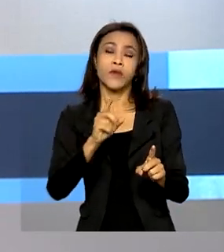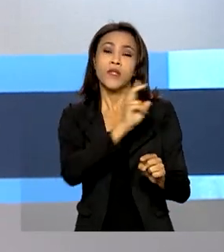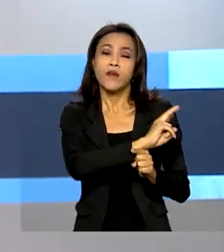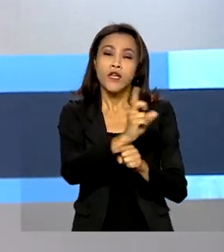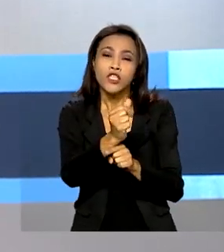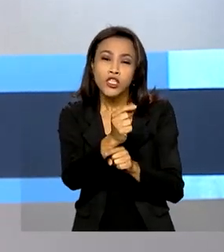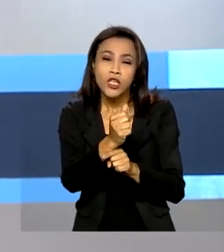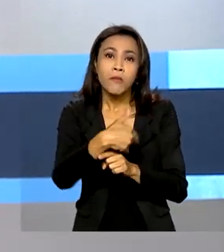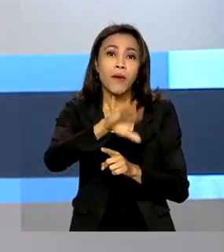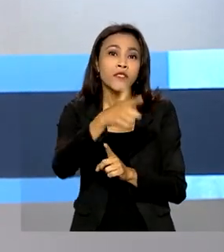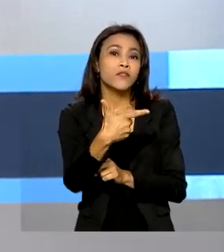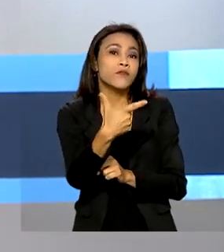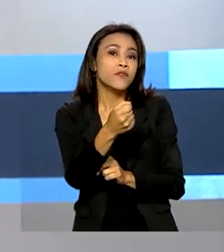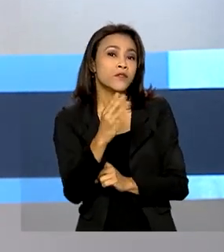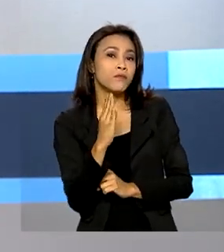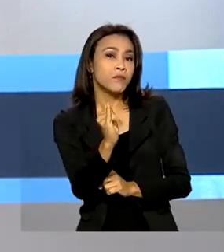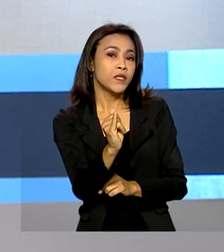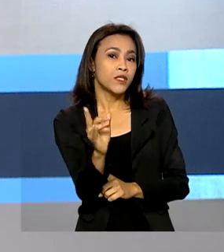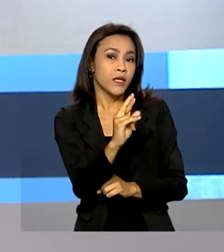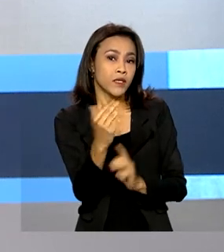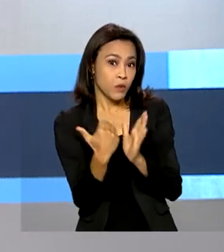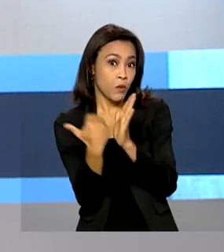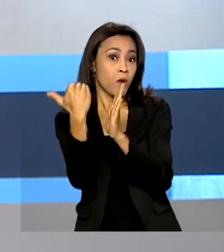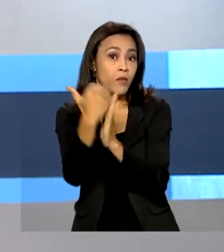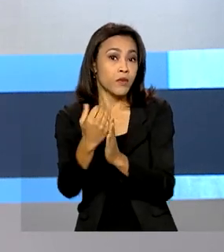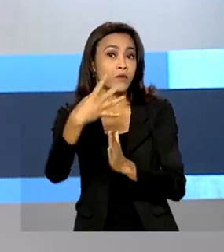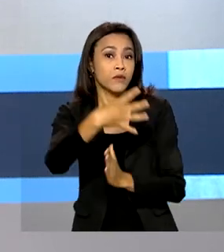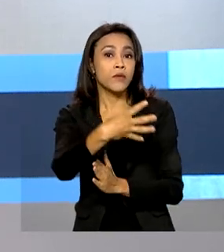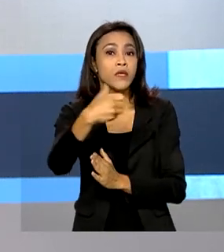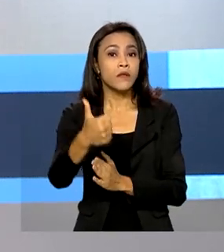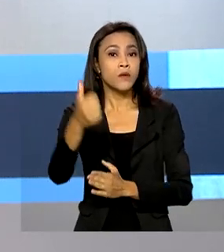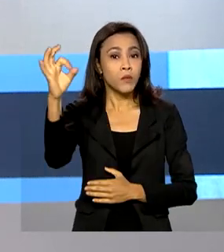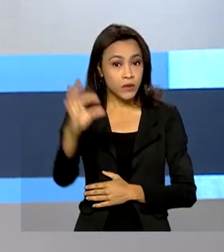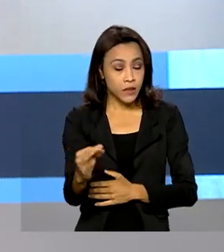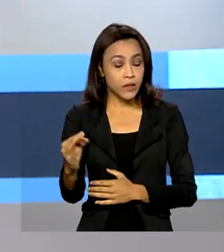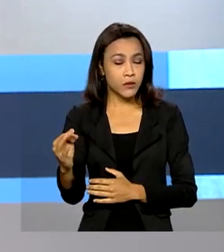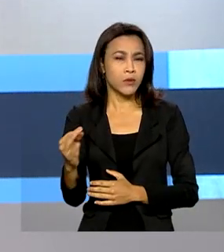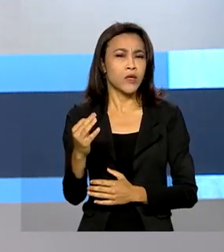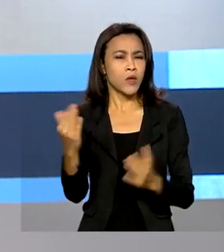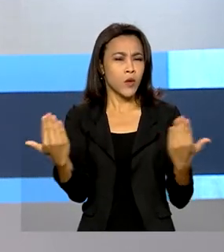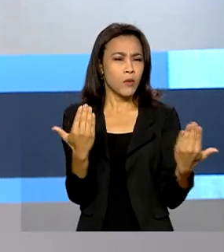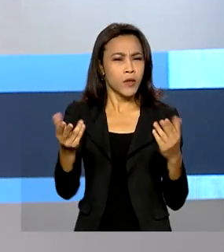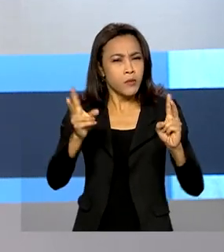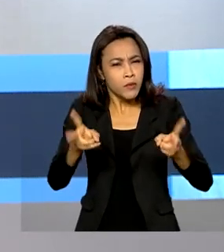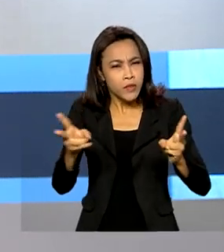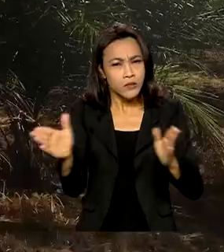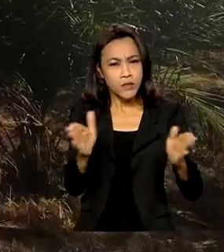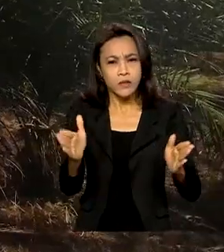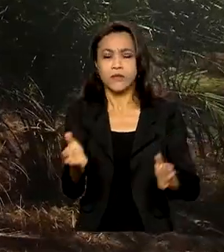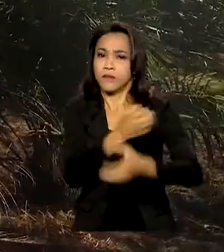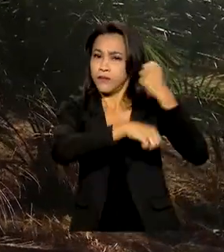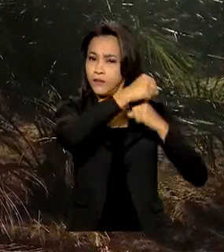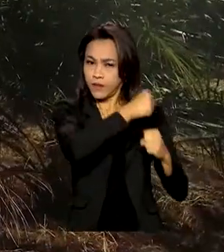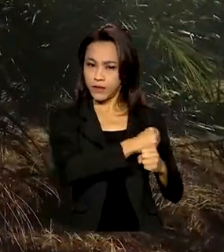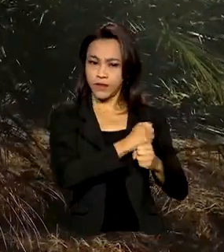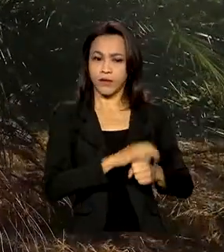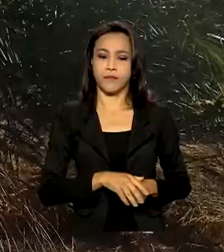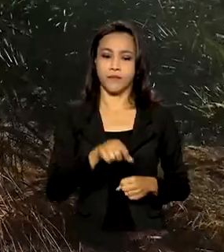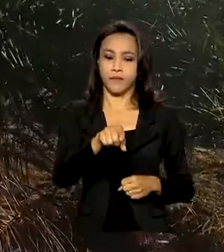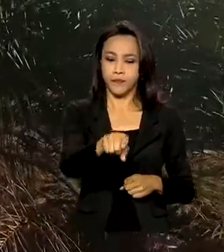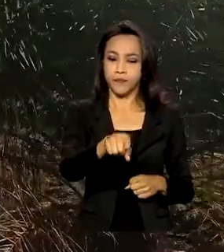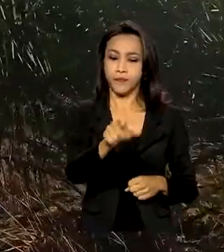20 bilhões de reais, uma alta de 41% em relação ao mesmo período do ano passado. De